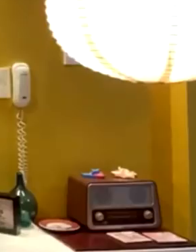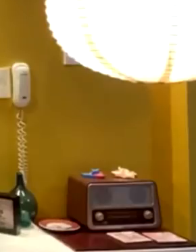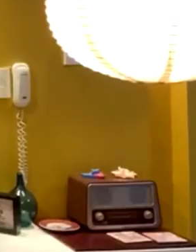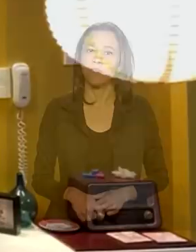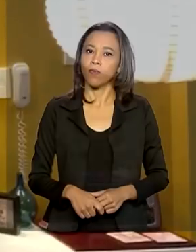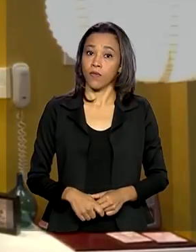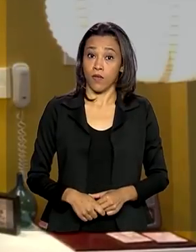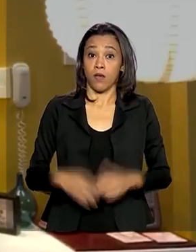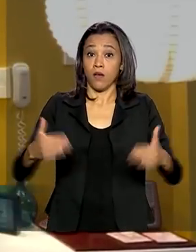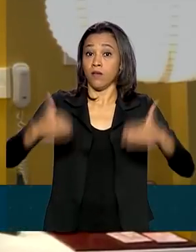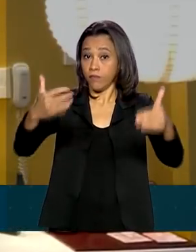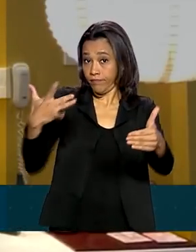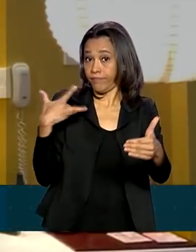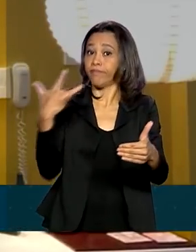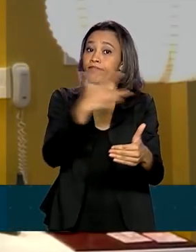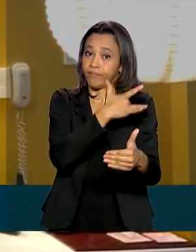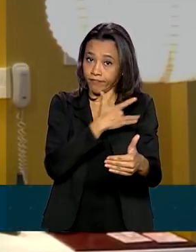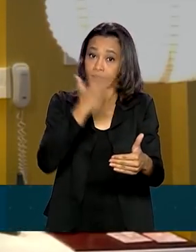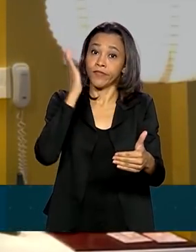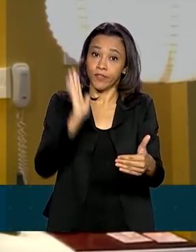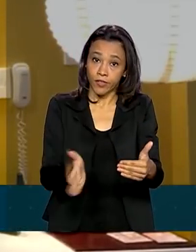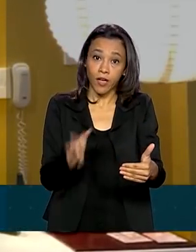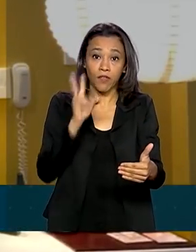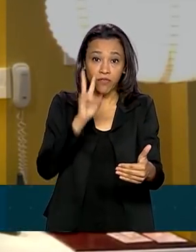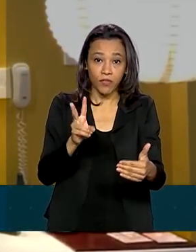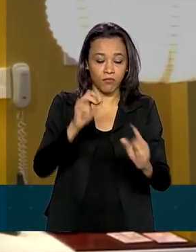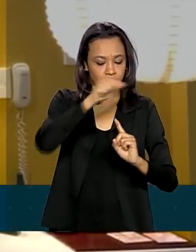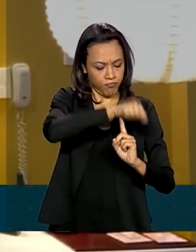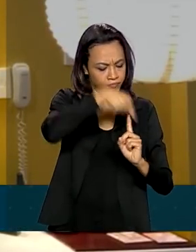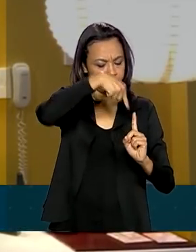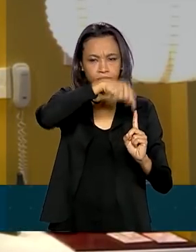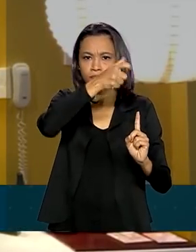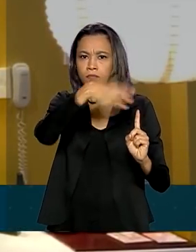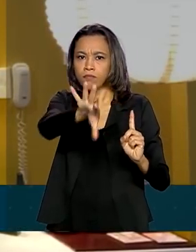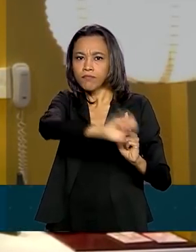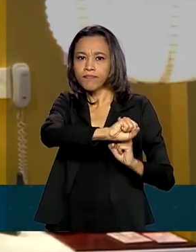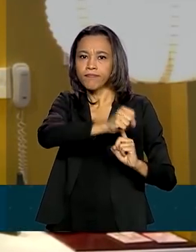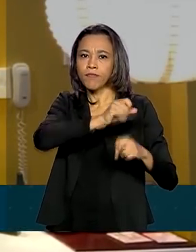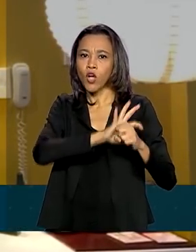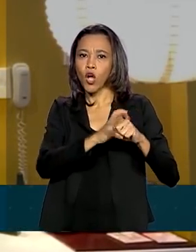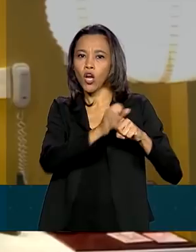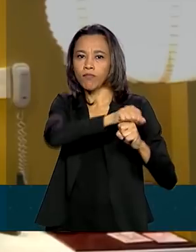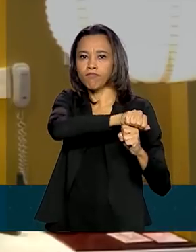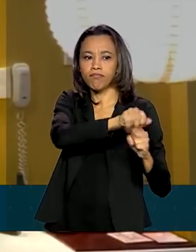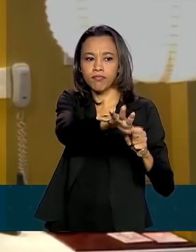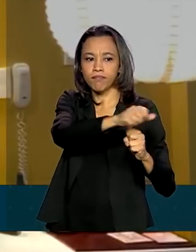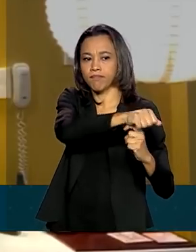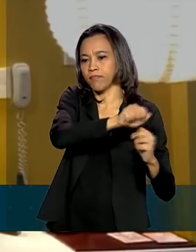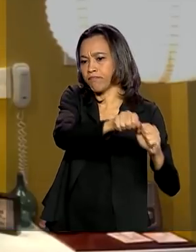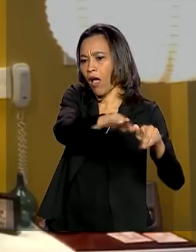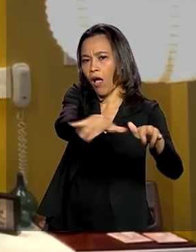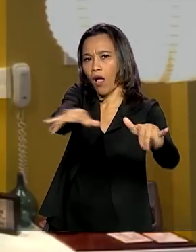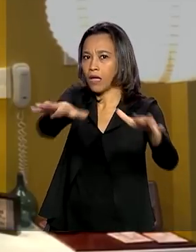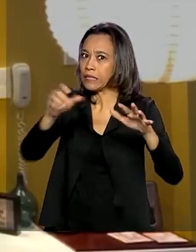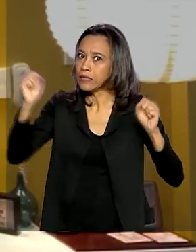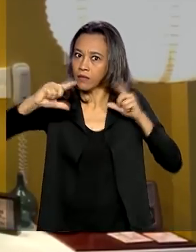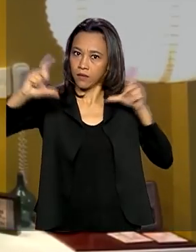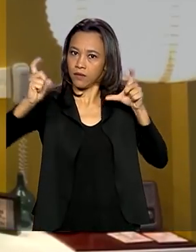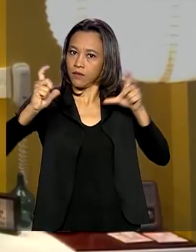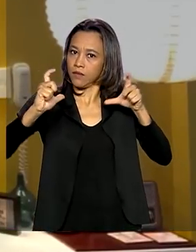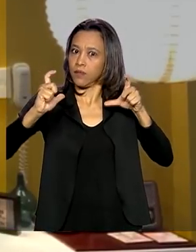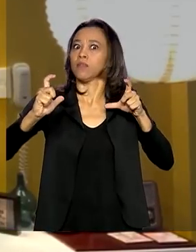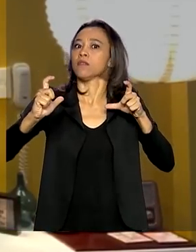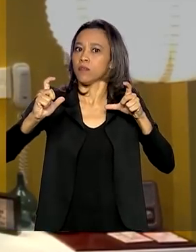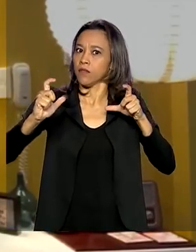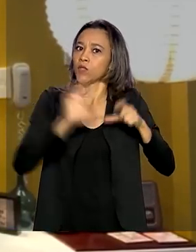Ministério da Saúde já reconheceu a transmissão comunitária do coronavírus no Brasil. É um alerta para que estados e municípios